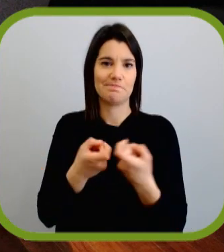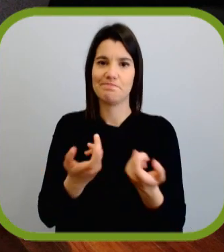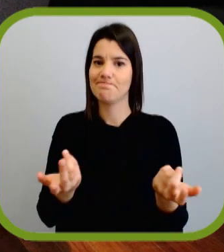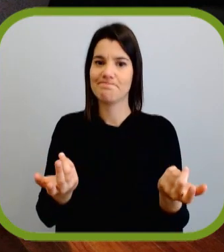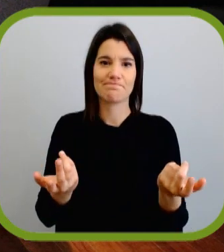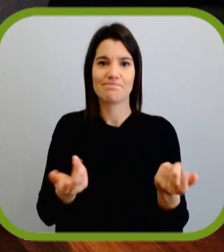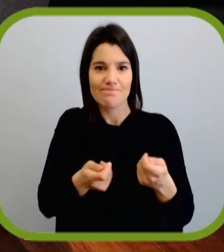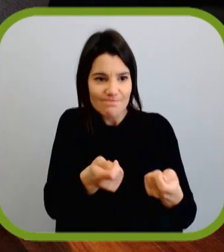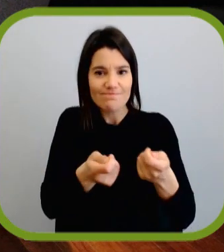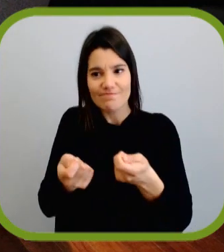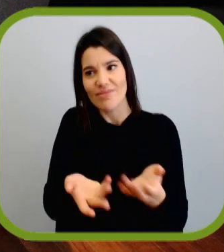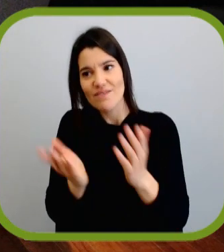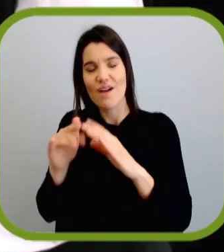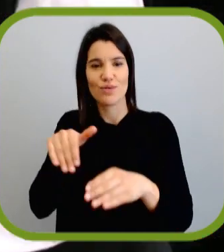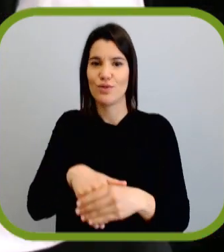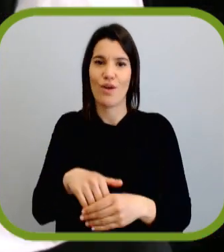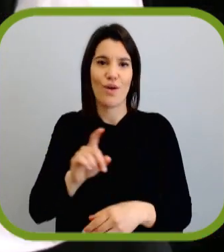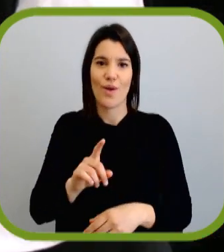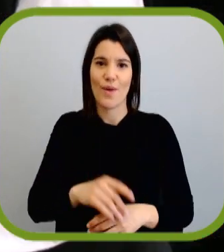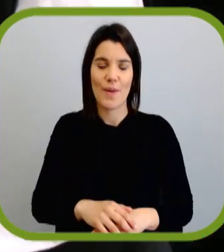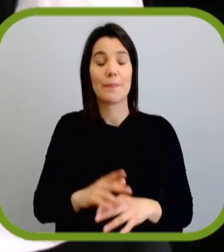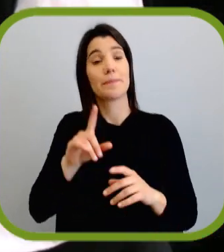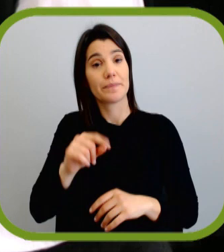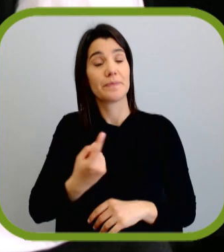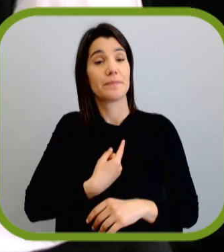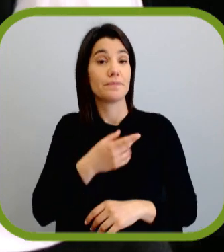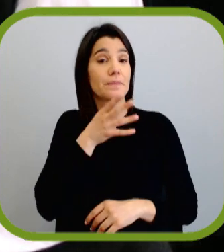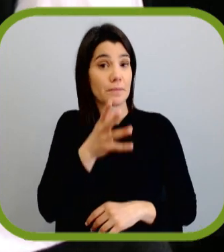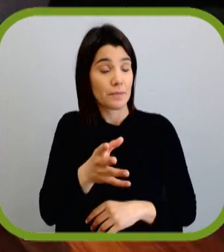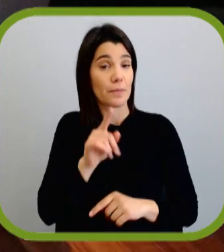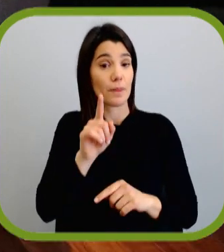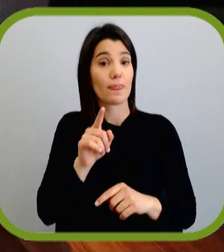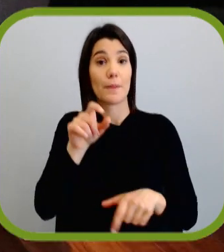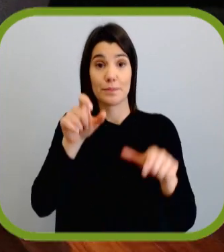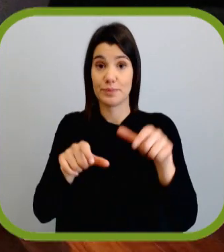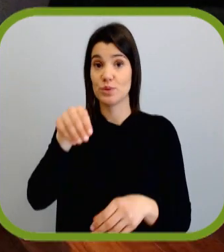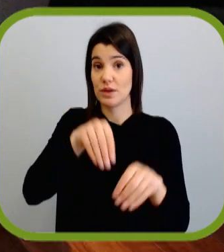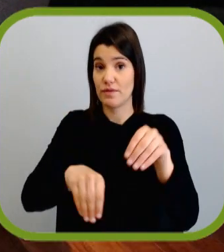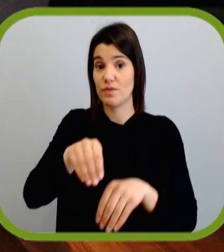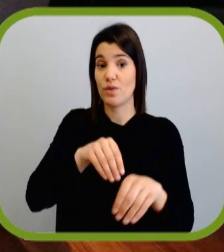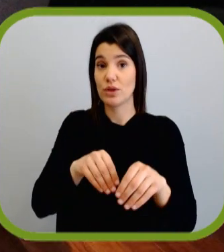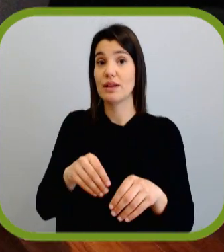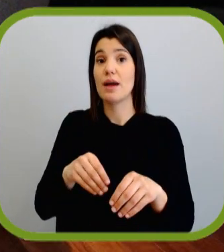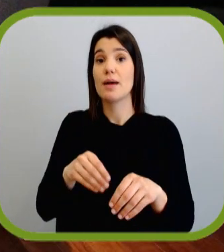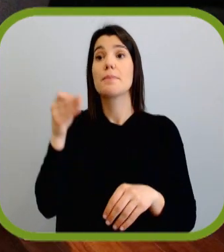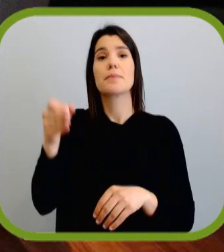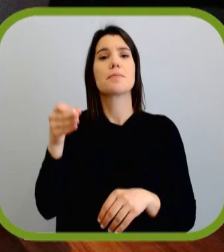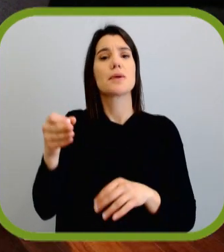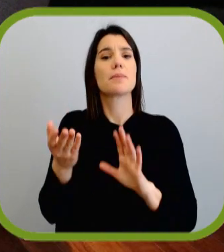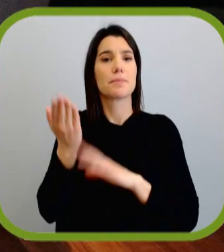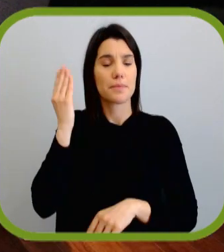eles e é muito difícil levá-los a votar. E até devo dizer que os eleitores que mais